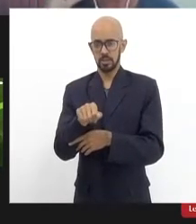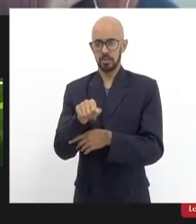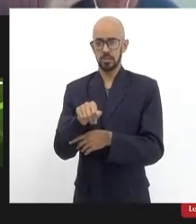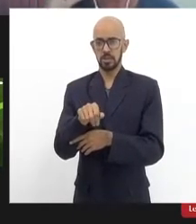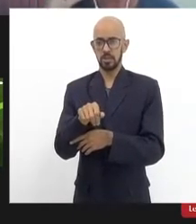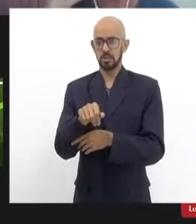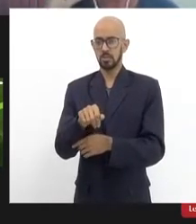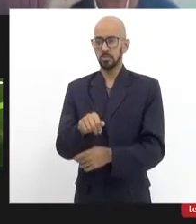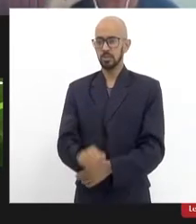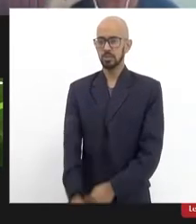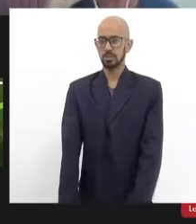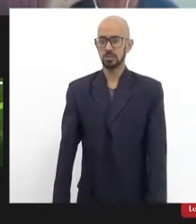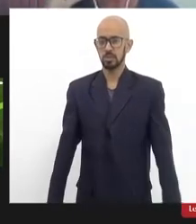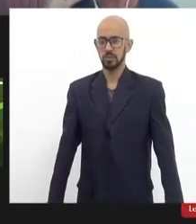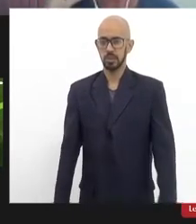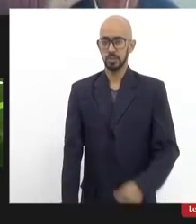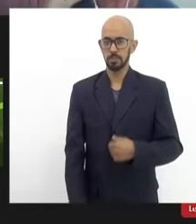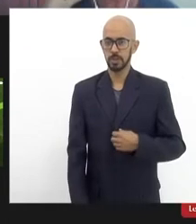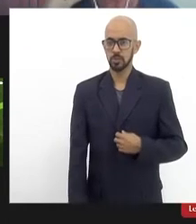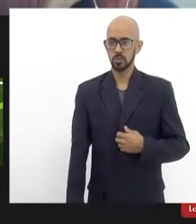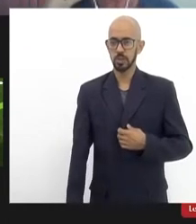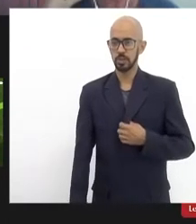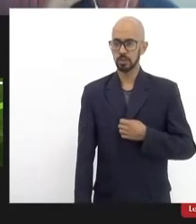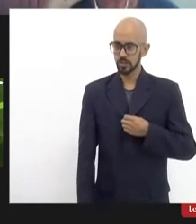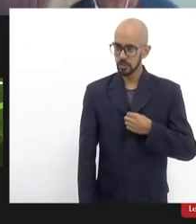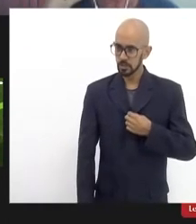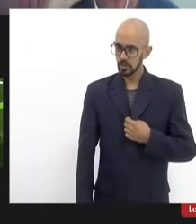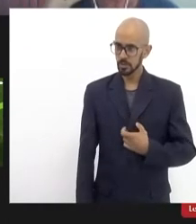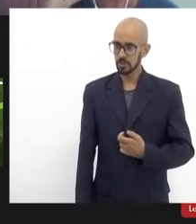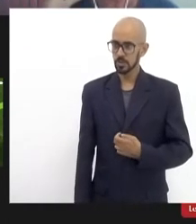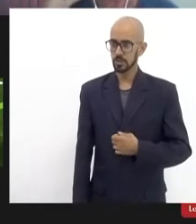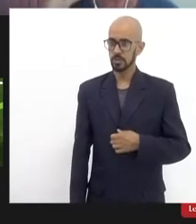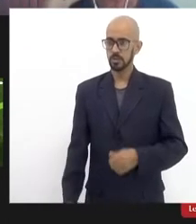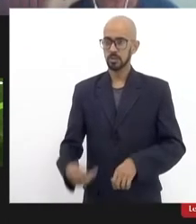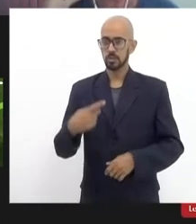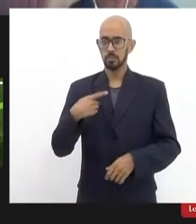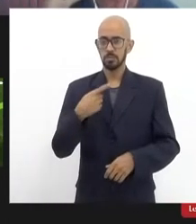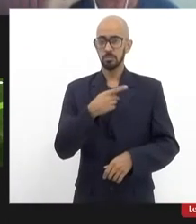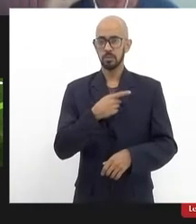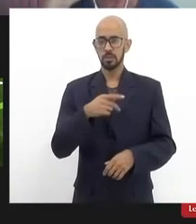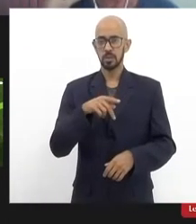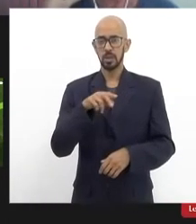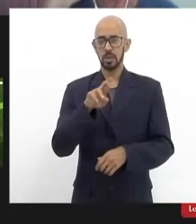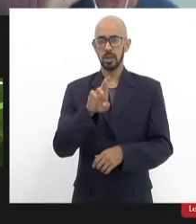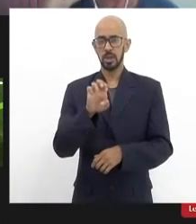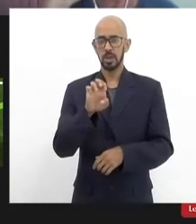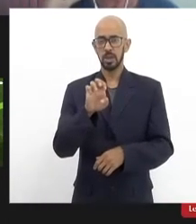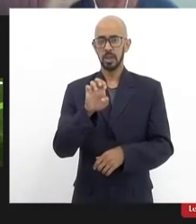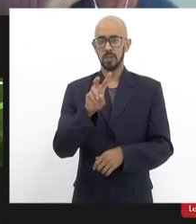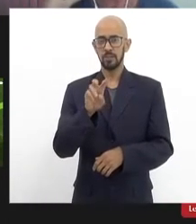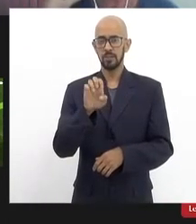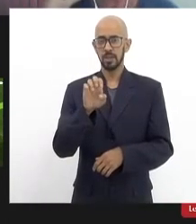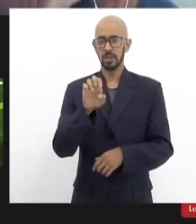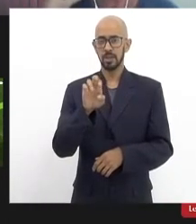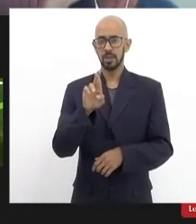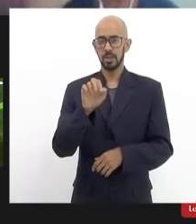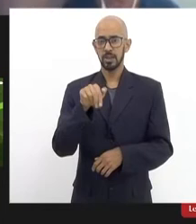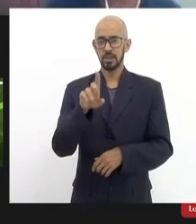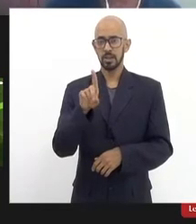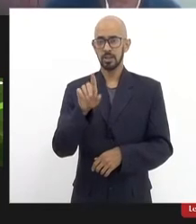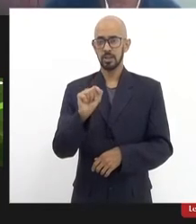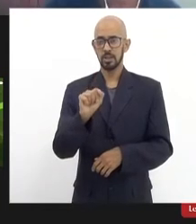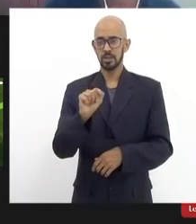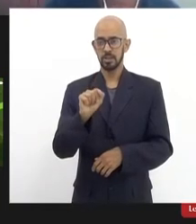alternância de poder aqui então vamos ouvir a nossa reverenda porque a reverenda Inamar de Souza da igreja